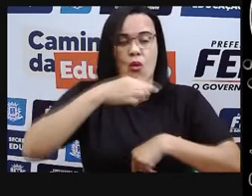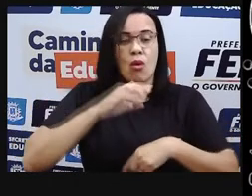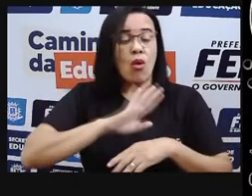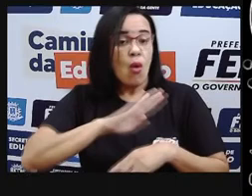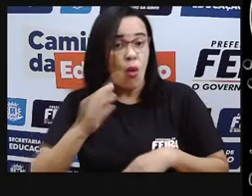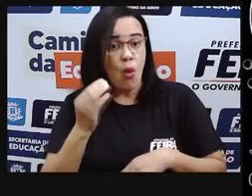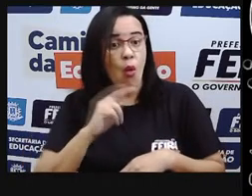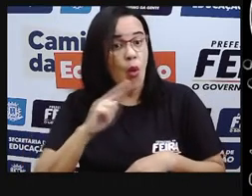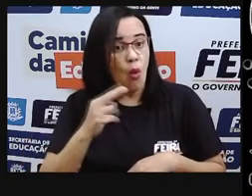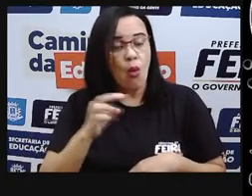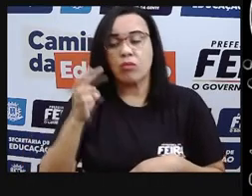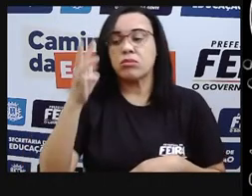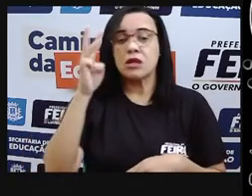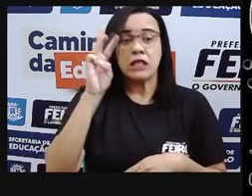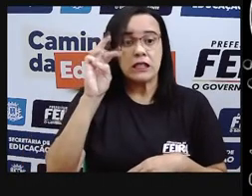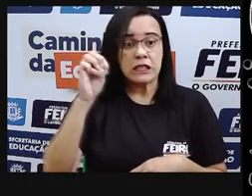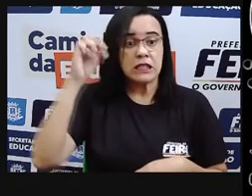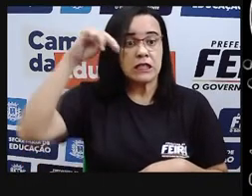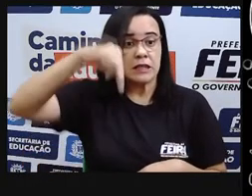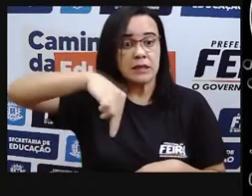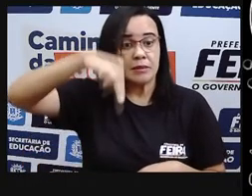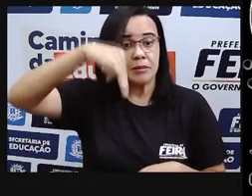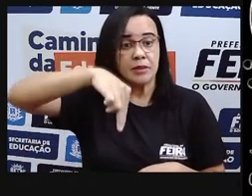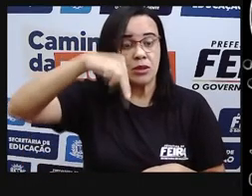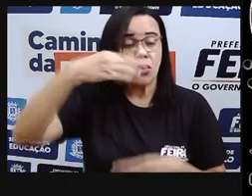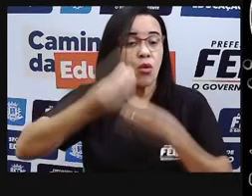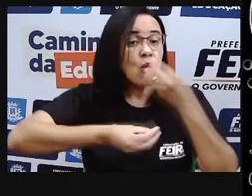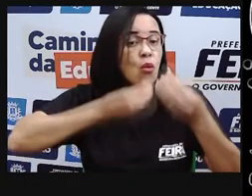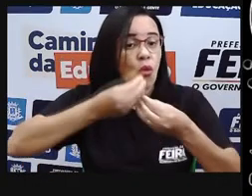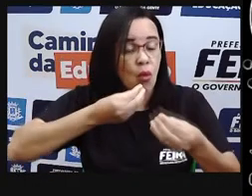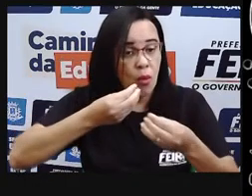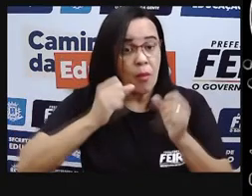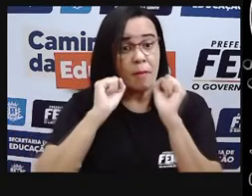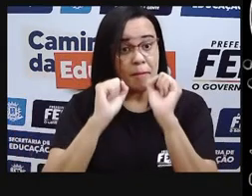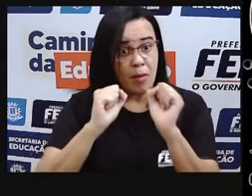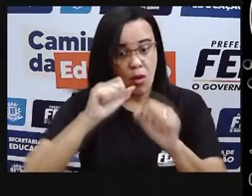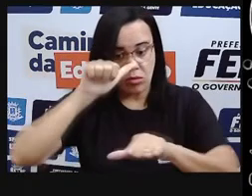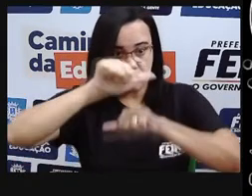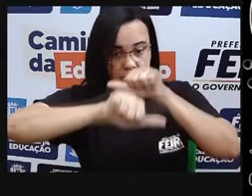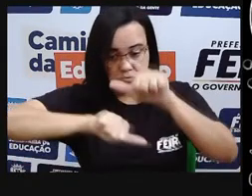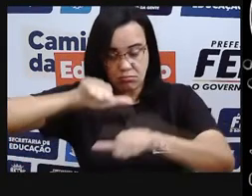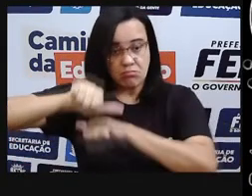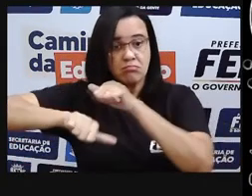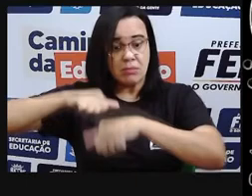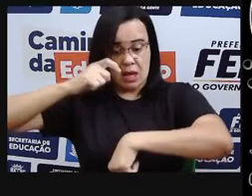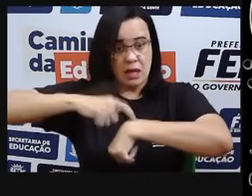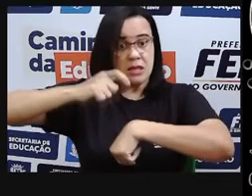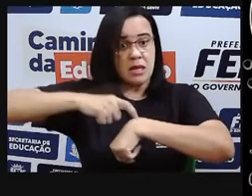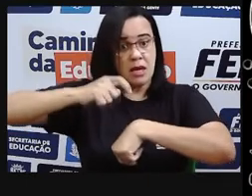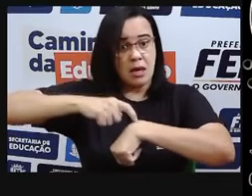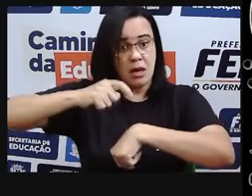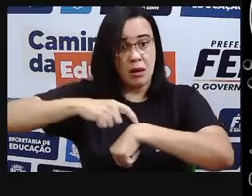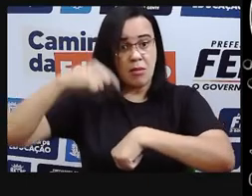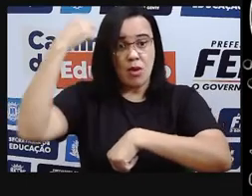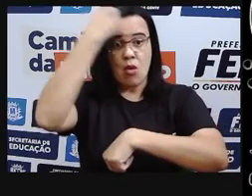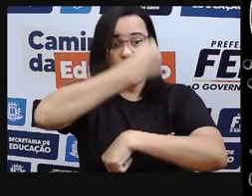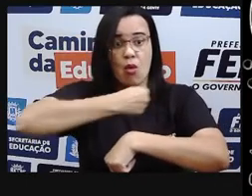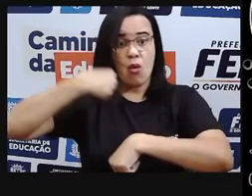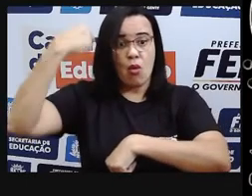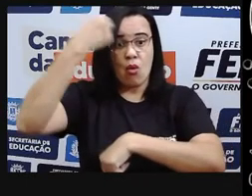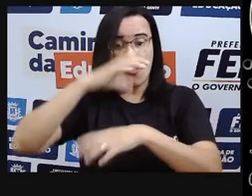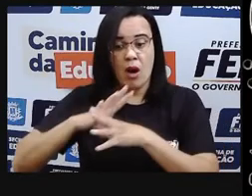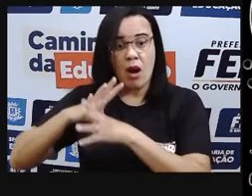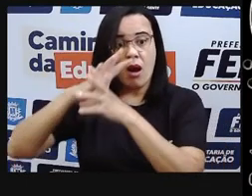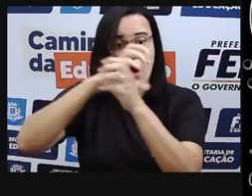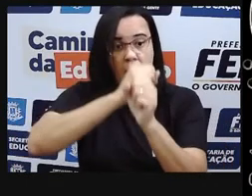Então, a gente consegue transformar esse tempo em horas e aí a gente vai conseguir achar o total de